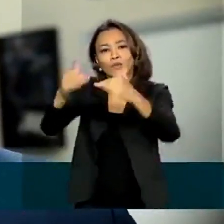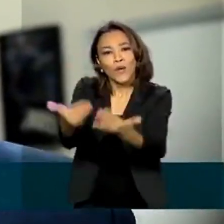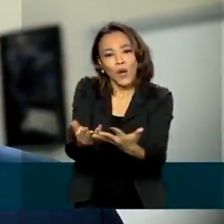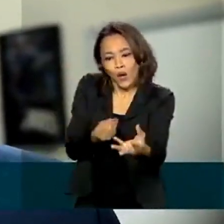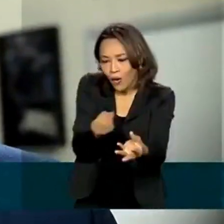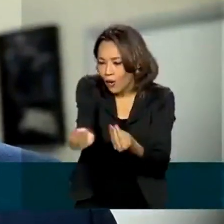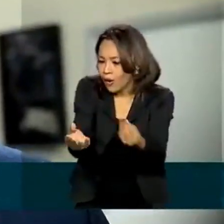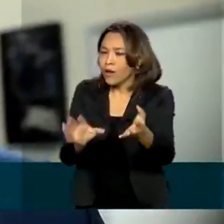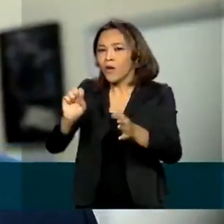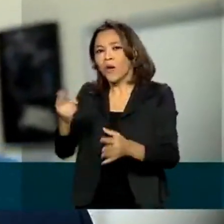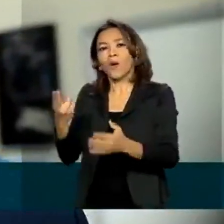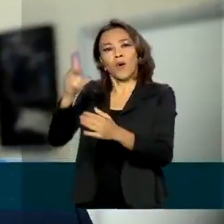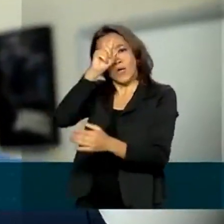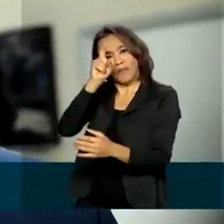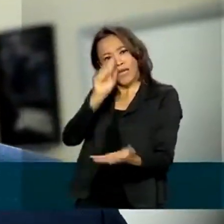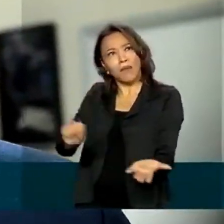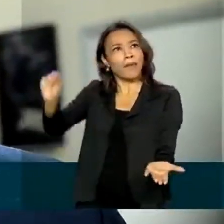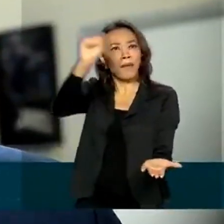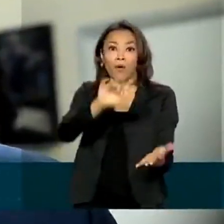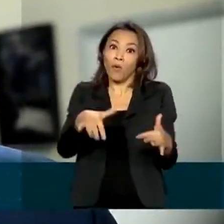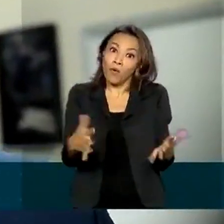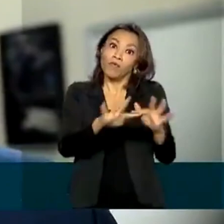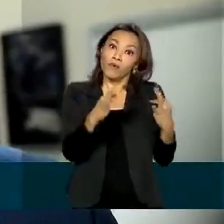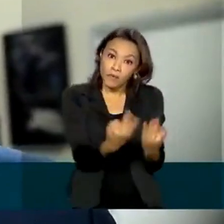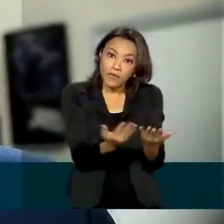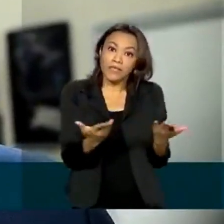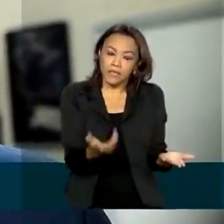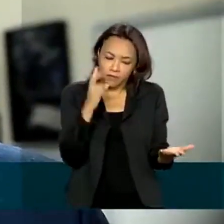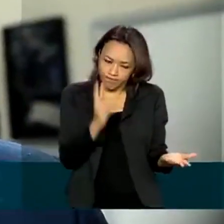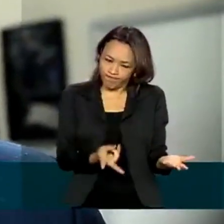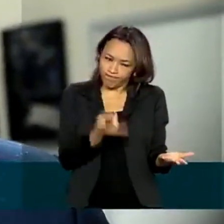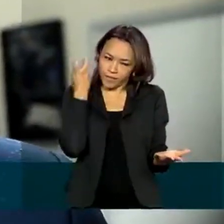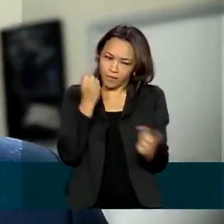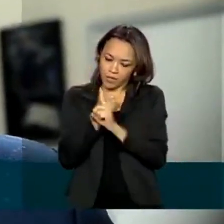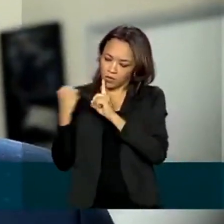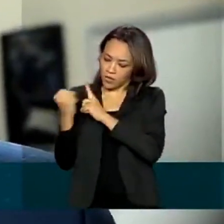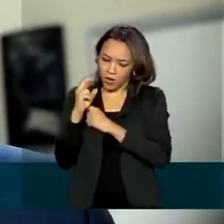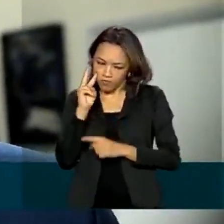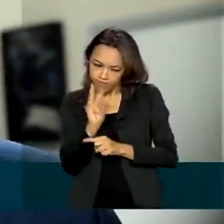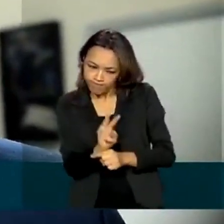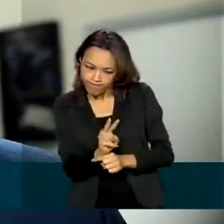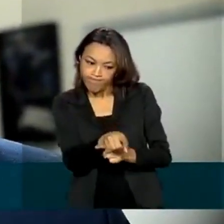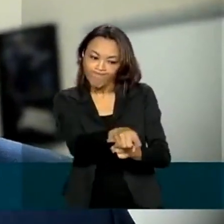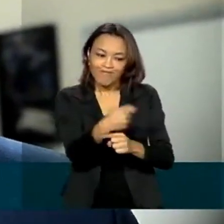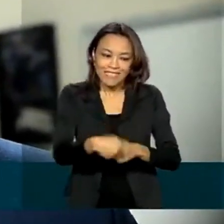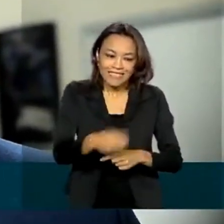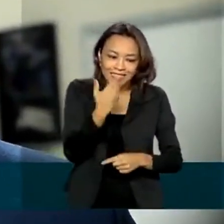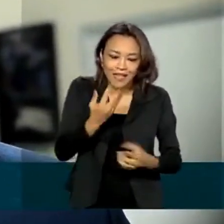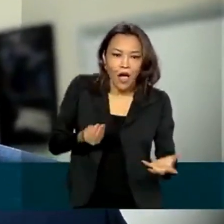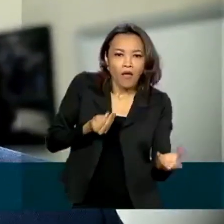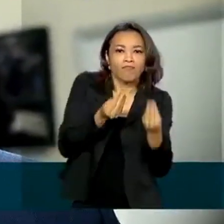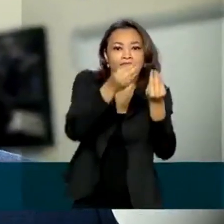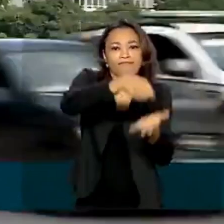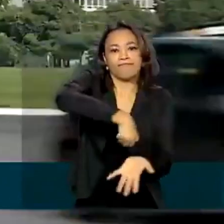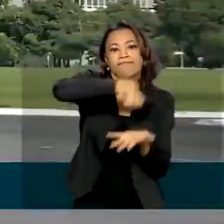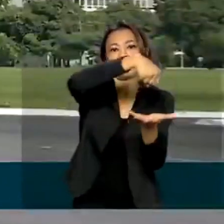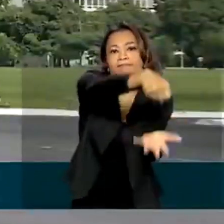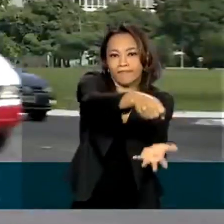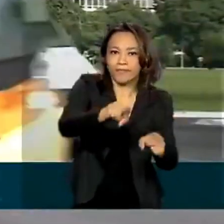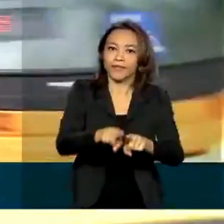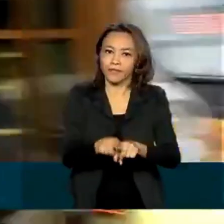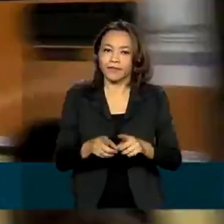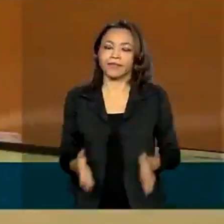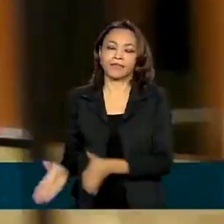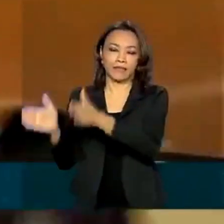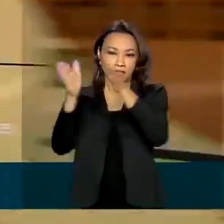hospitais, ou então para famílias que, identificadas pela assistência social dos municípios, elas estão em vulnerabilidade alimentar. O